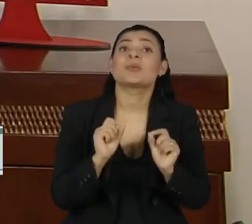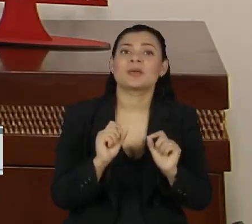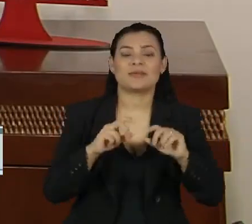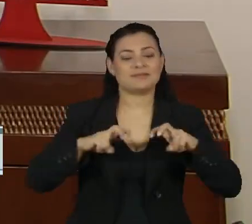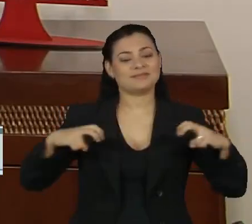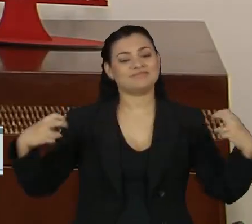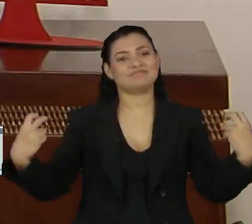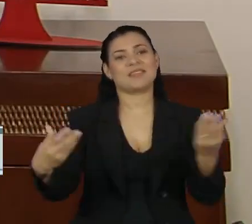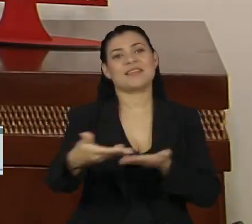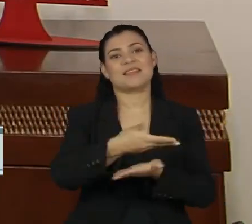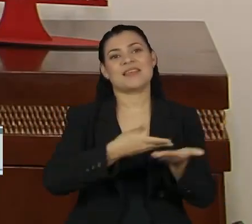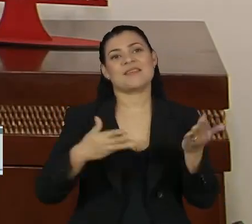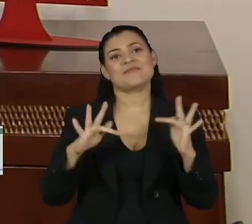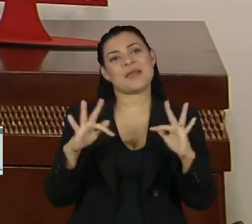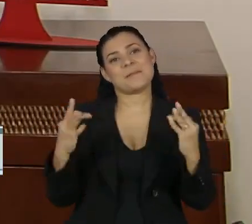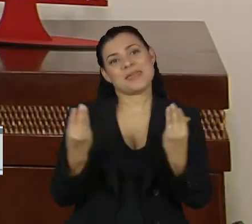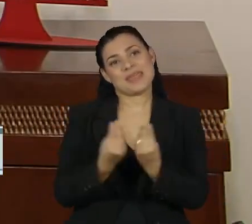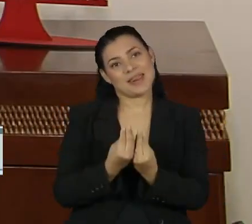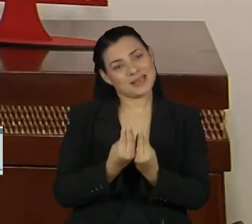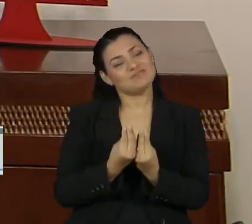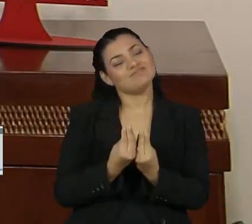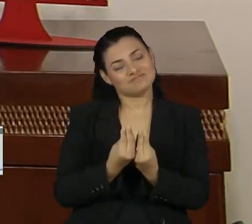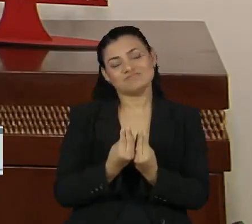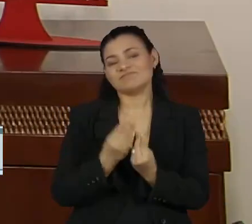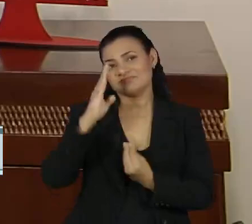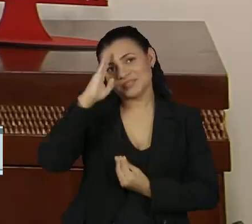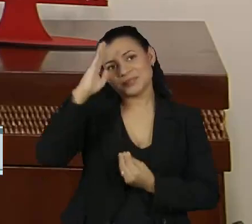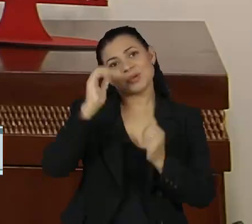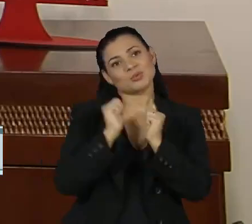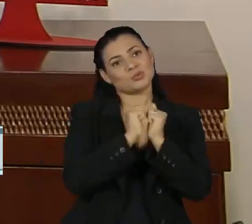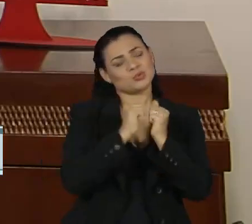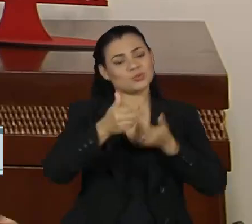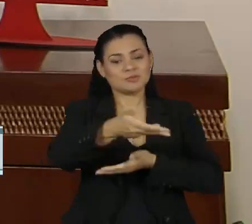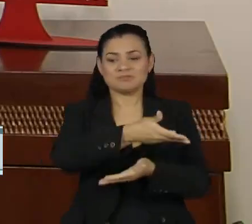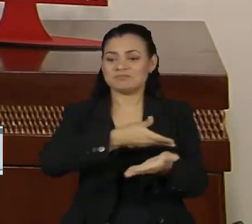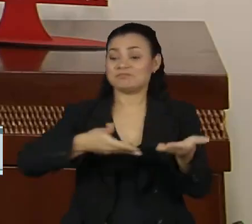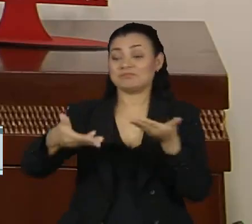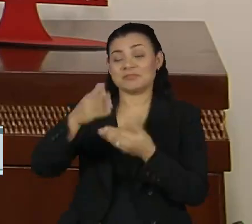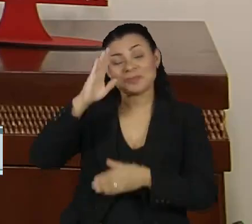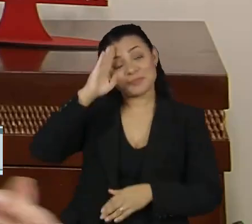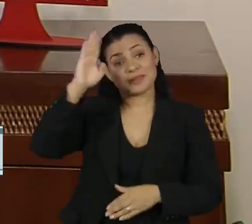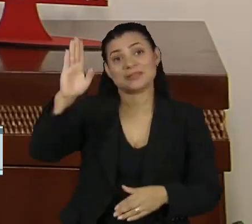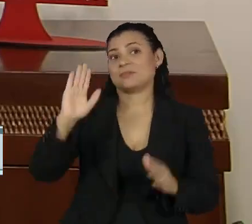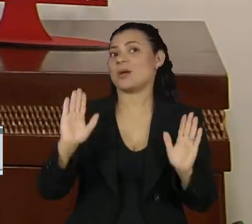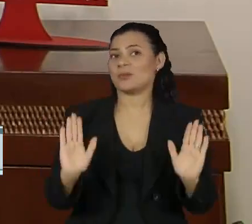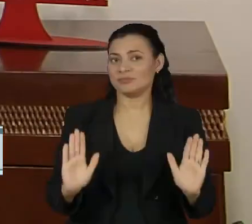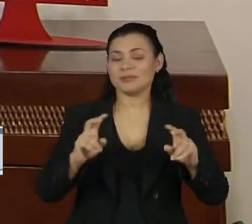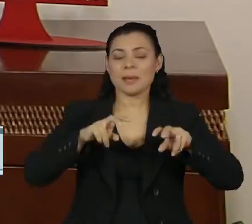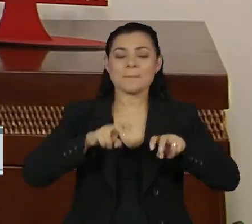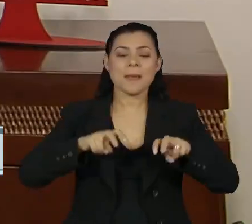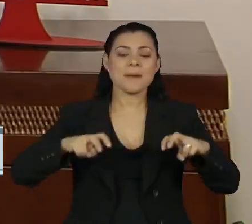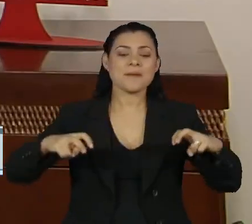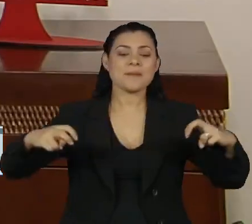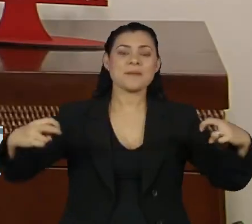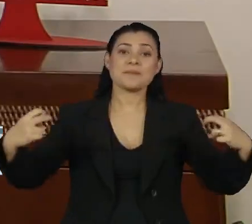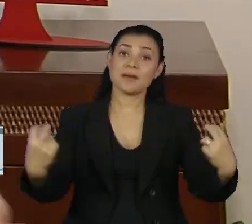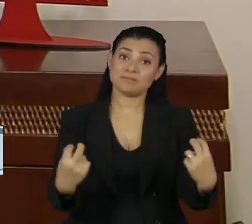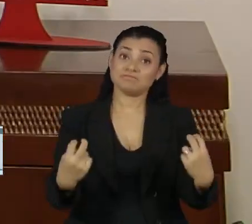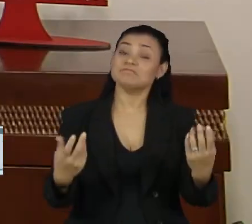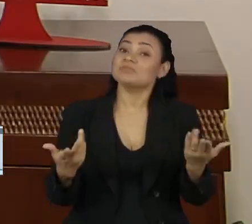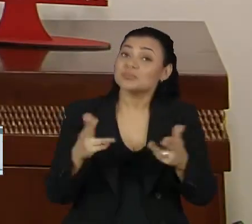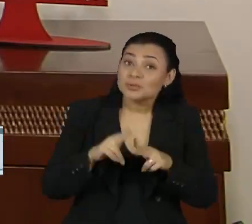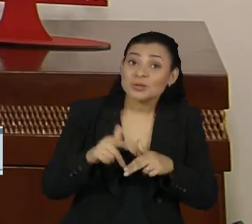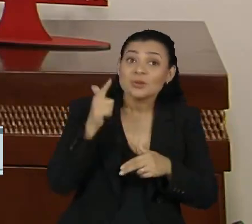confraternização, uma comemoração, né? Ter a família junto e é o que a gente fala sempre ao redor da mesa. Você